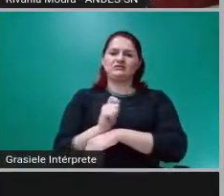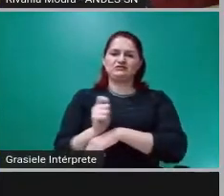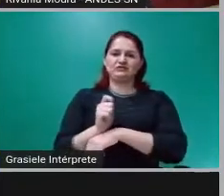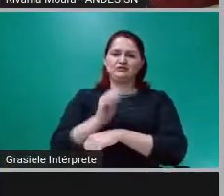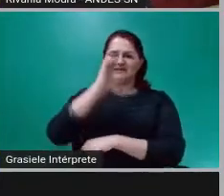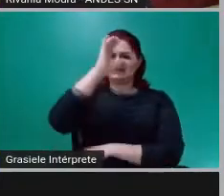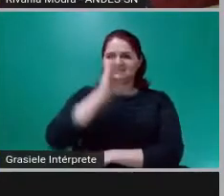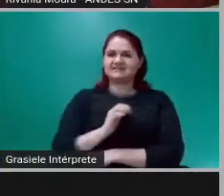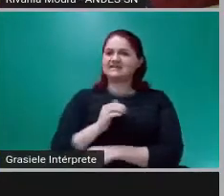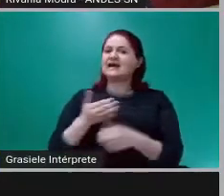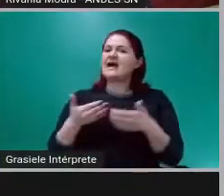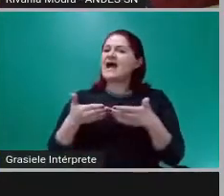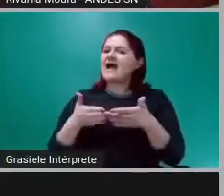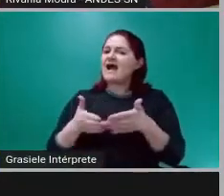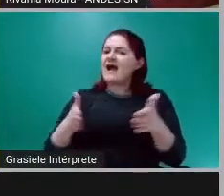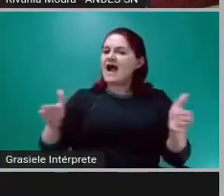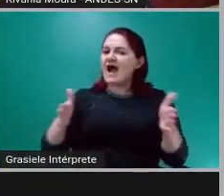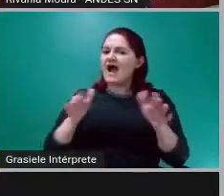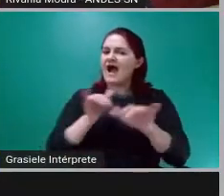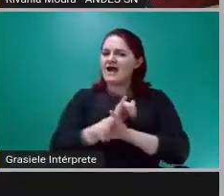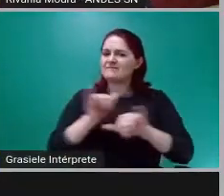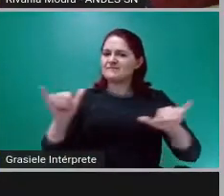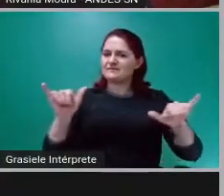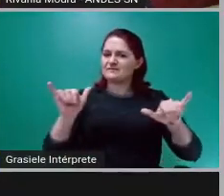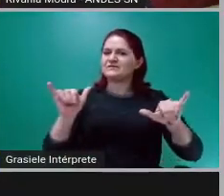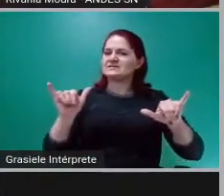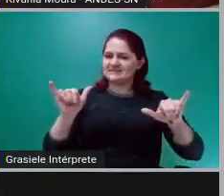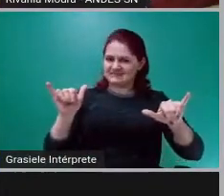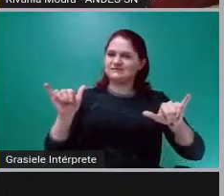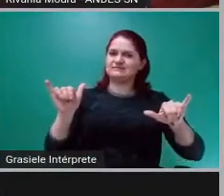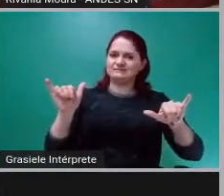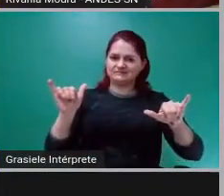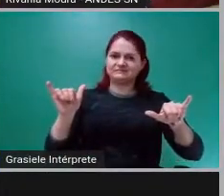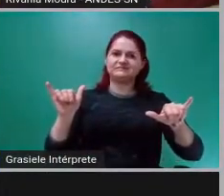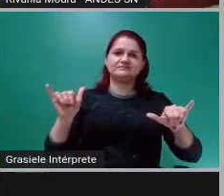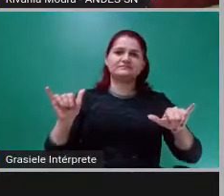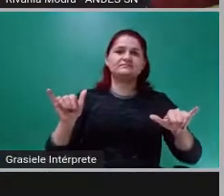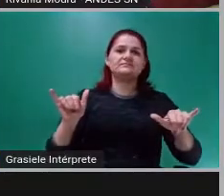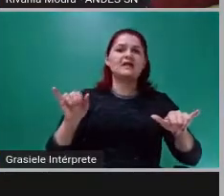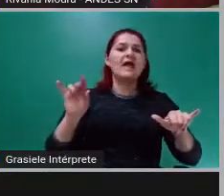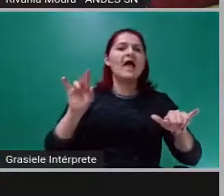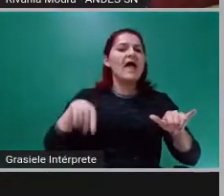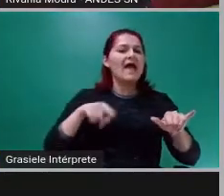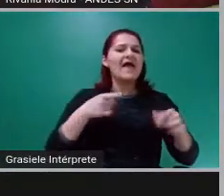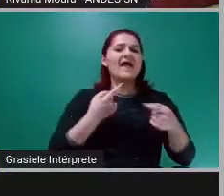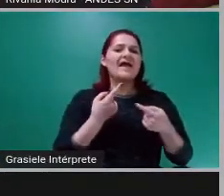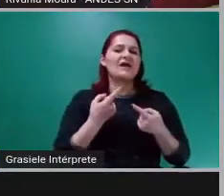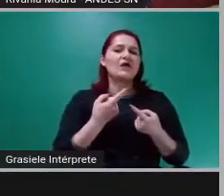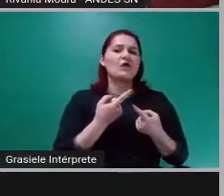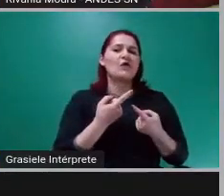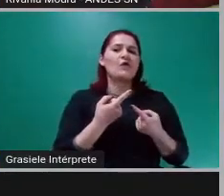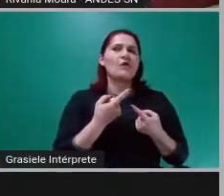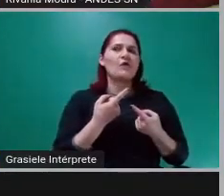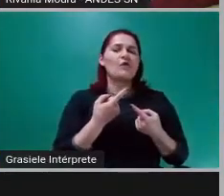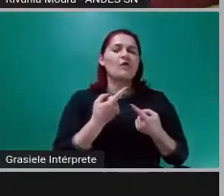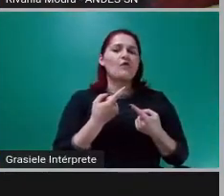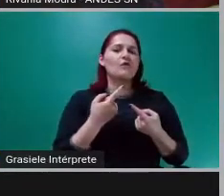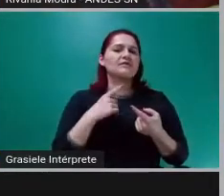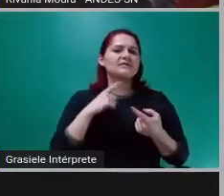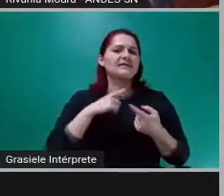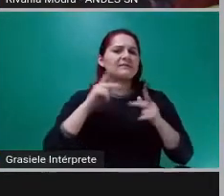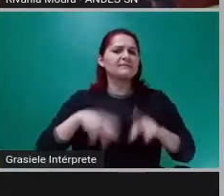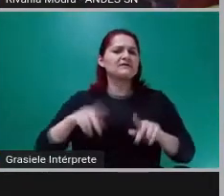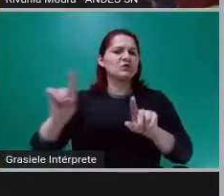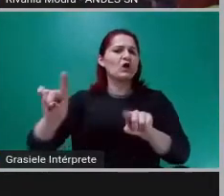automaticamente, os sacerdotes da ordem vão contra a Auditoria Cidadã. Então,